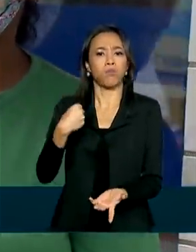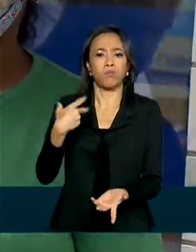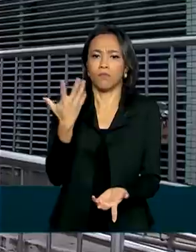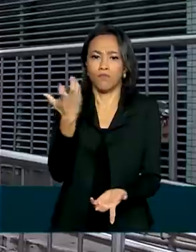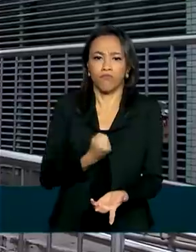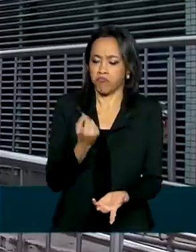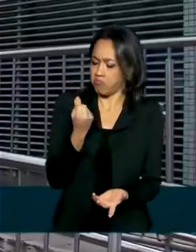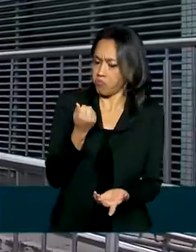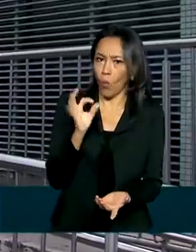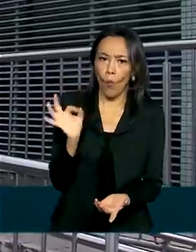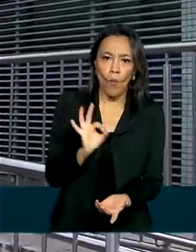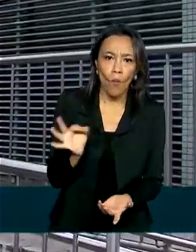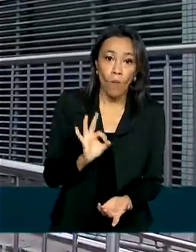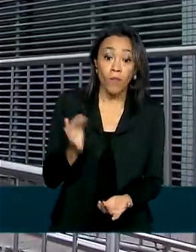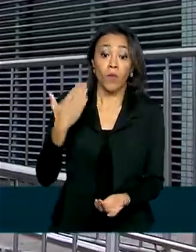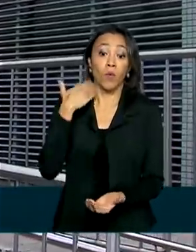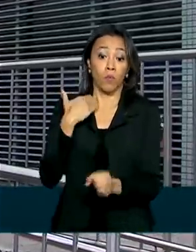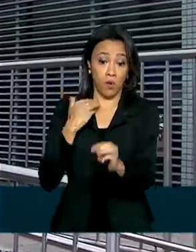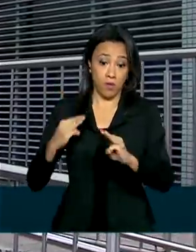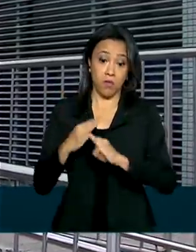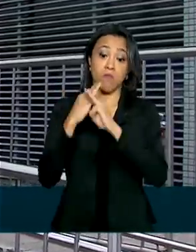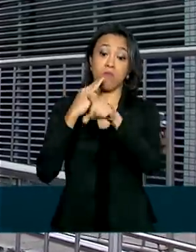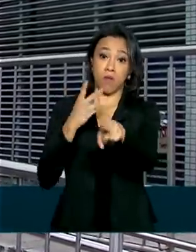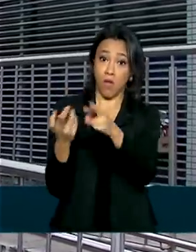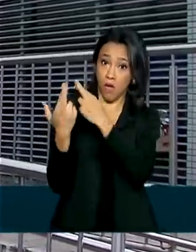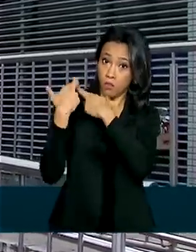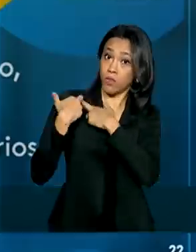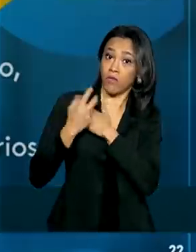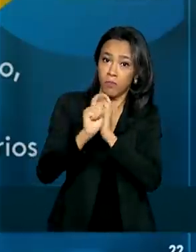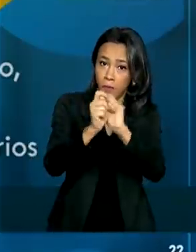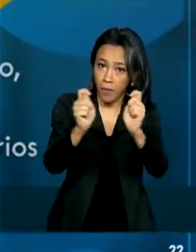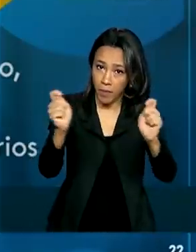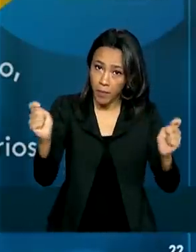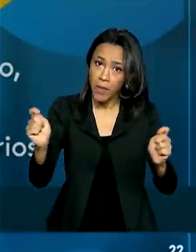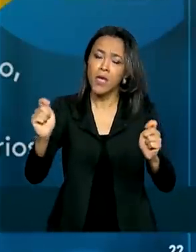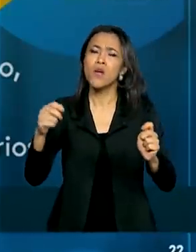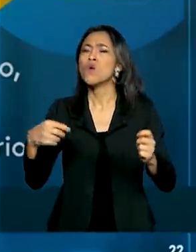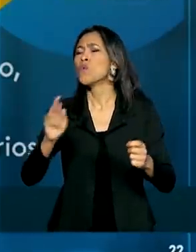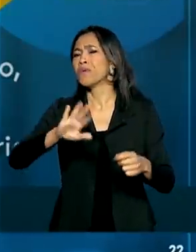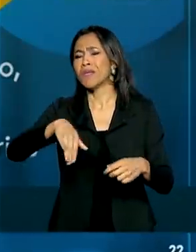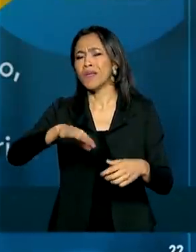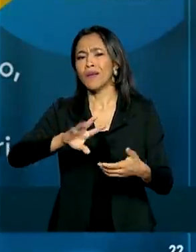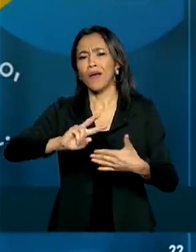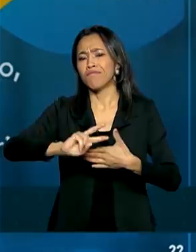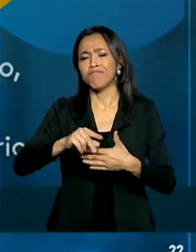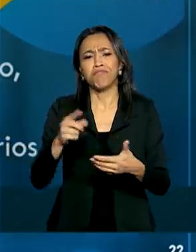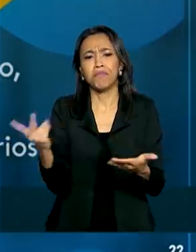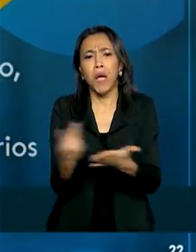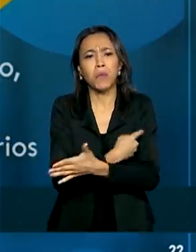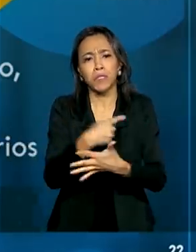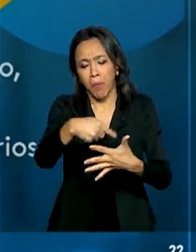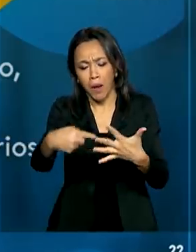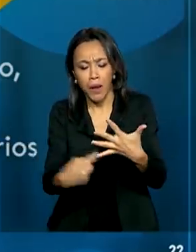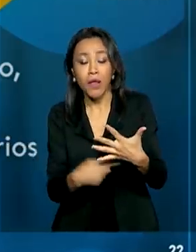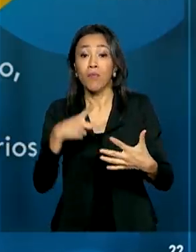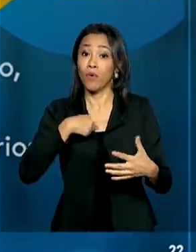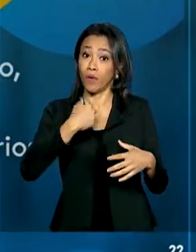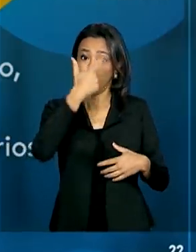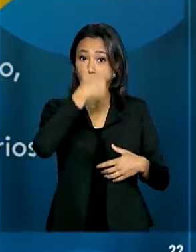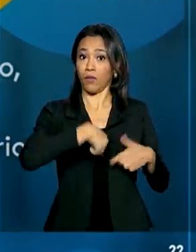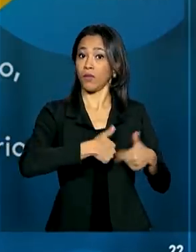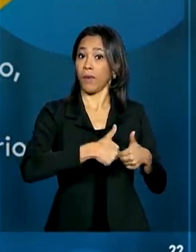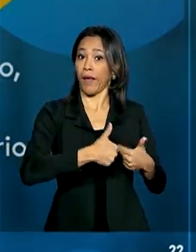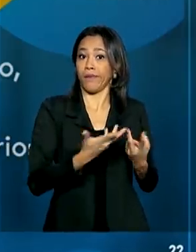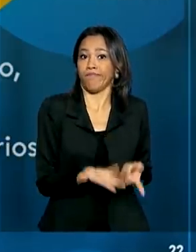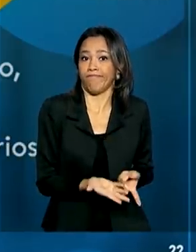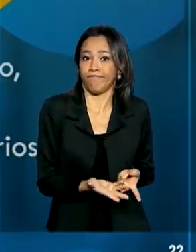a Caixa Econômica, que é a agente pagadora do benefício, os motivos mais comuns têm sido ter vínculo empregatício,